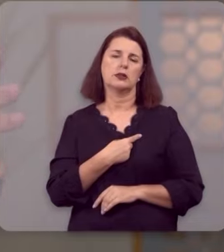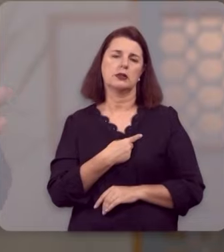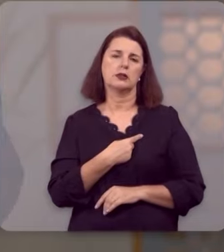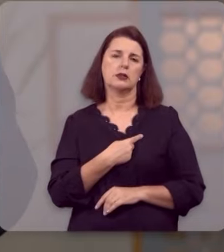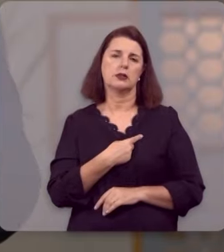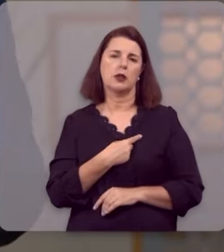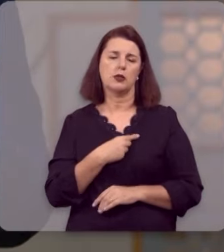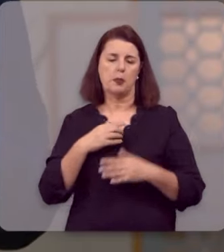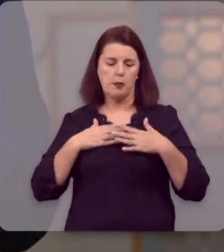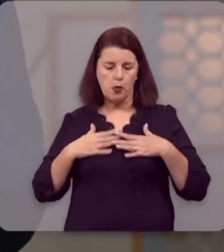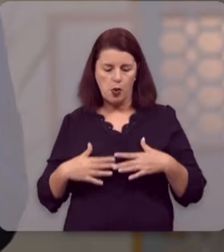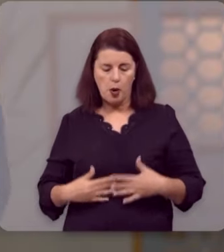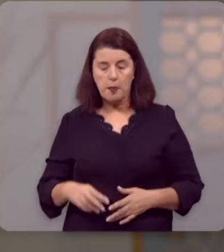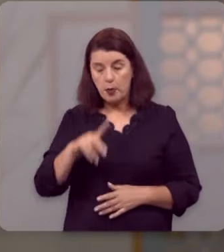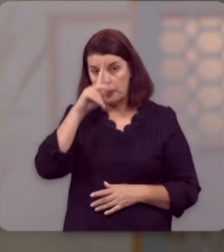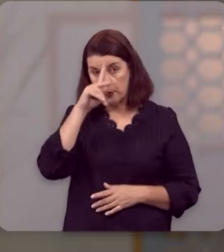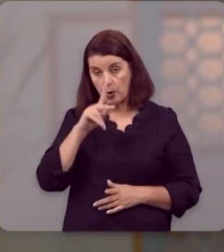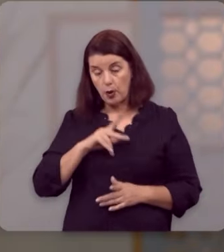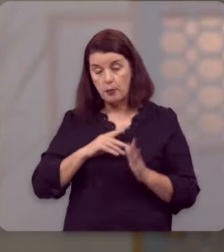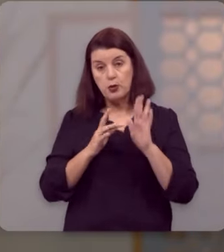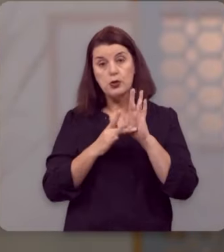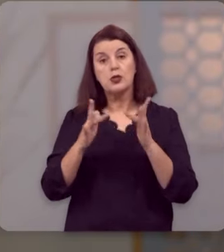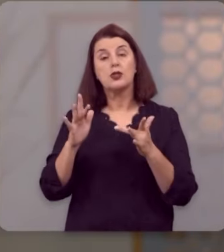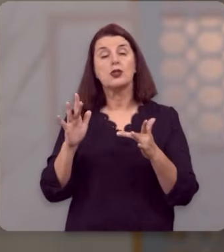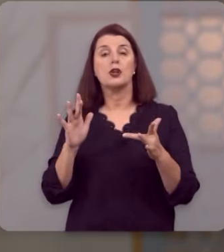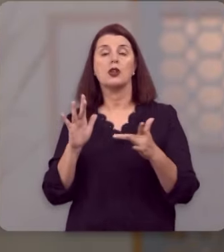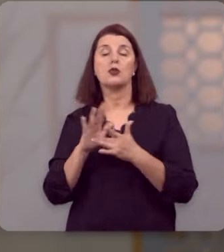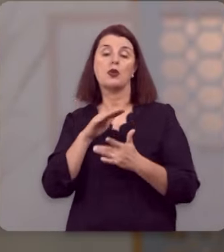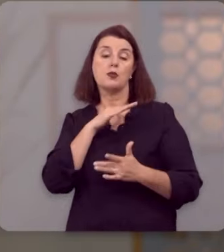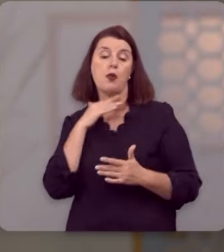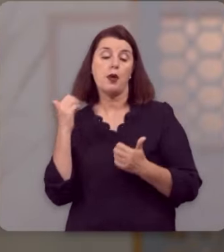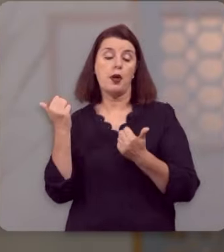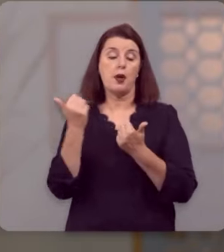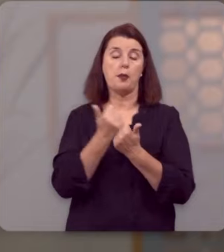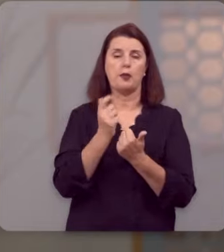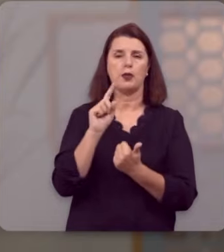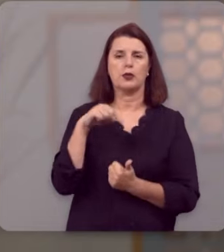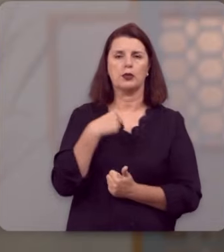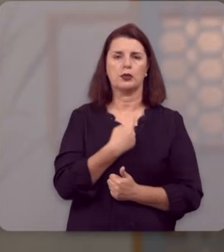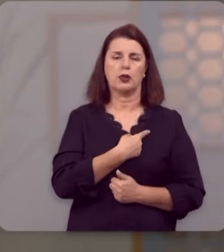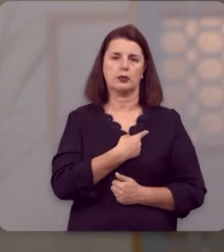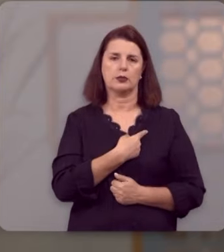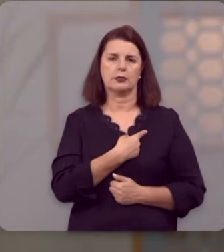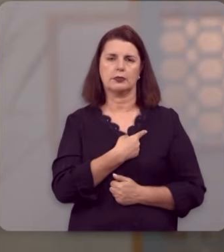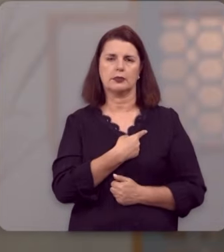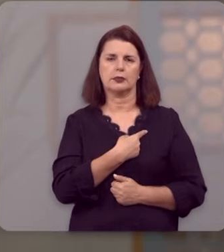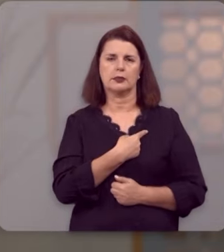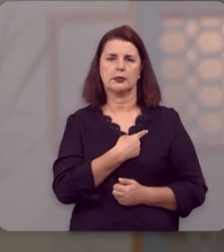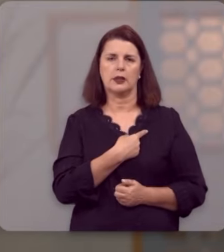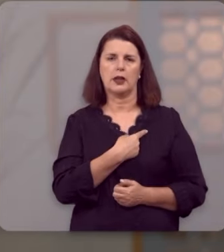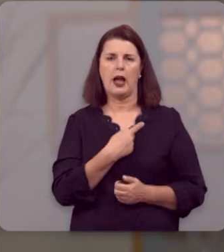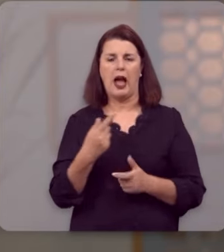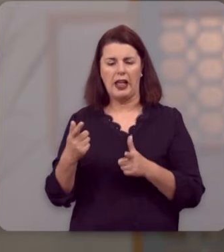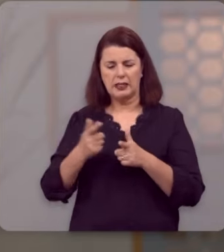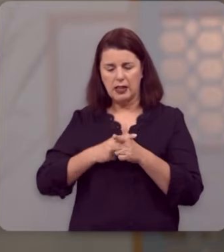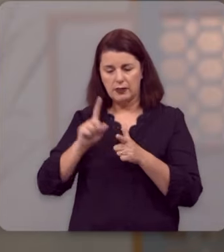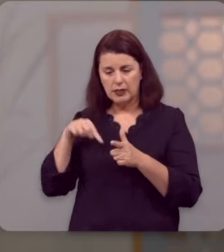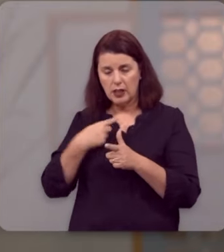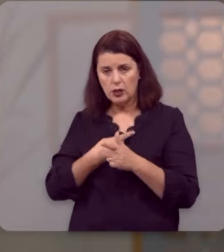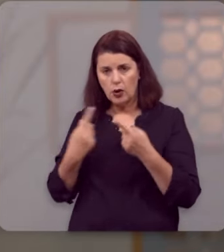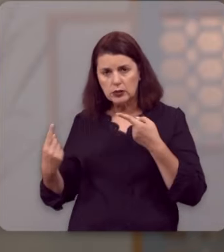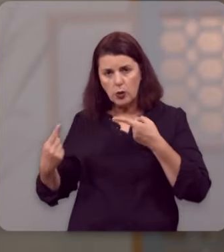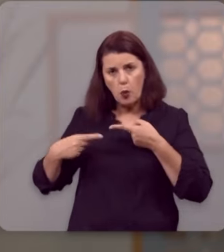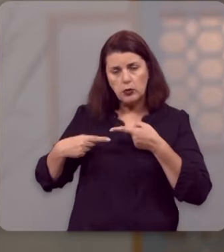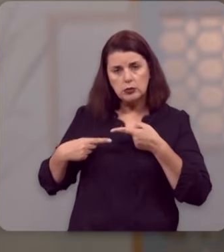carregou no seu corpo, no madeiro, os nossos pecados. E ele morreu pelos nossos pecados. Ele pegou a escrita de dívida que era